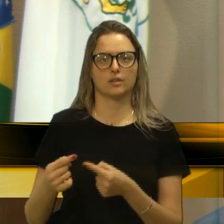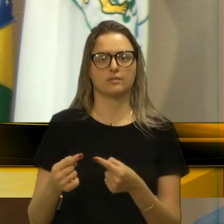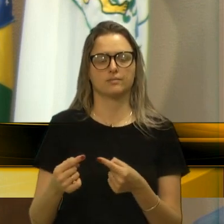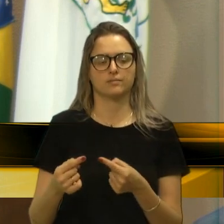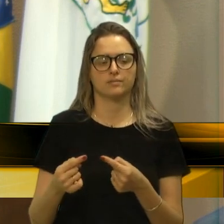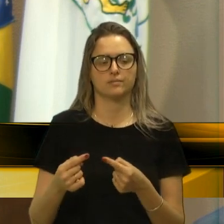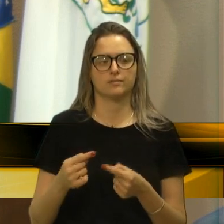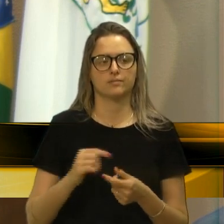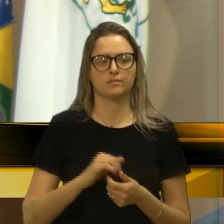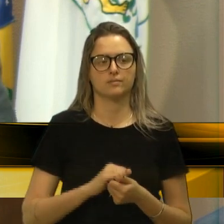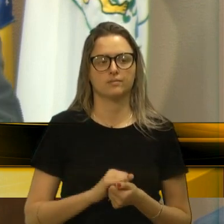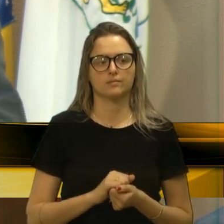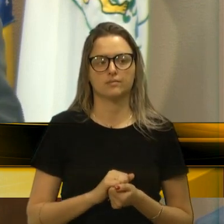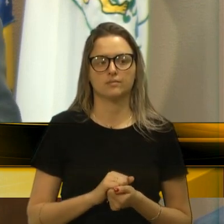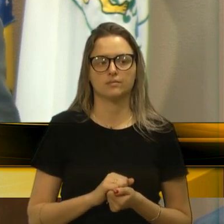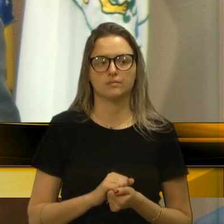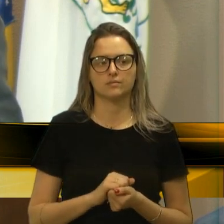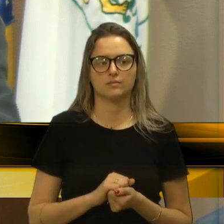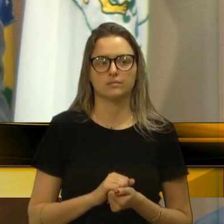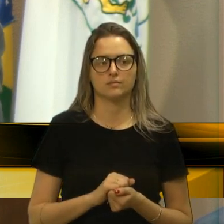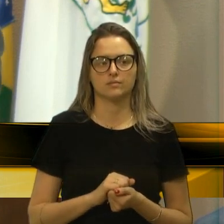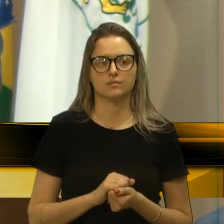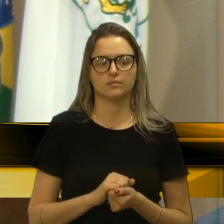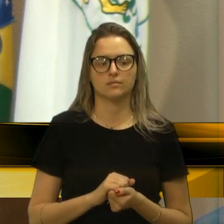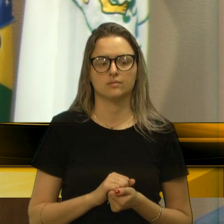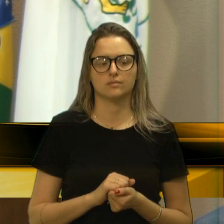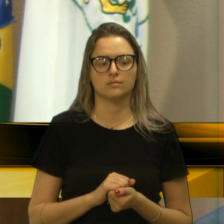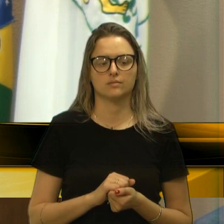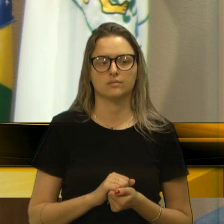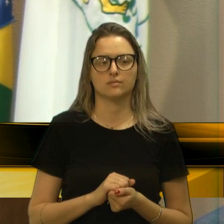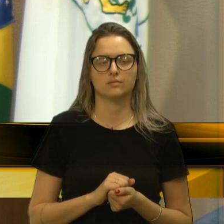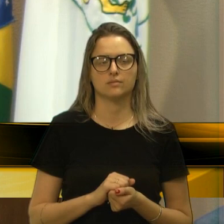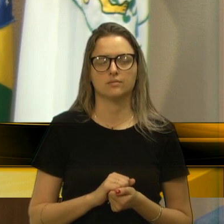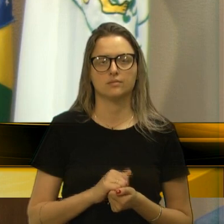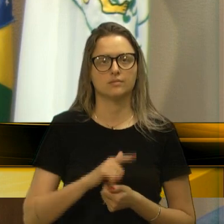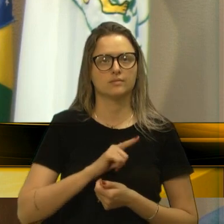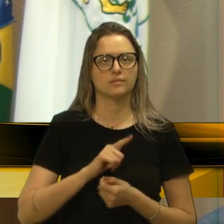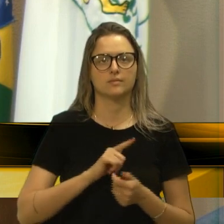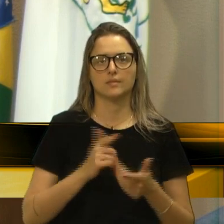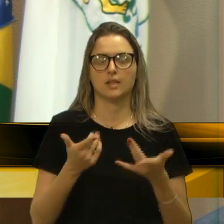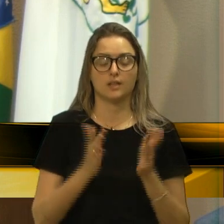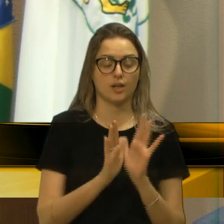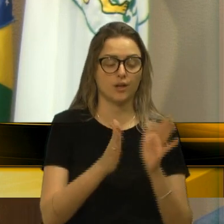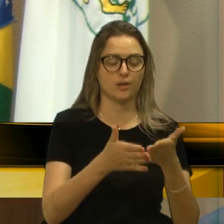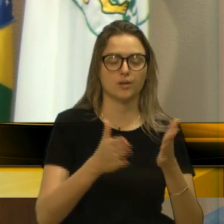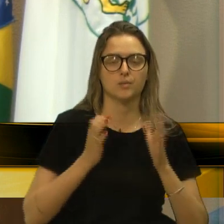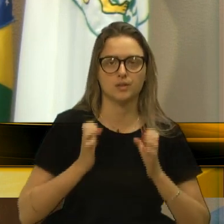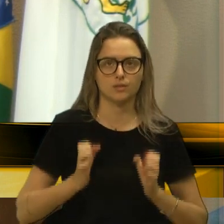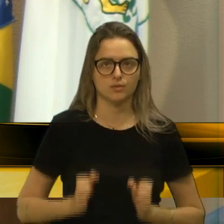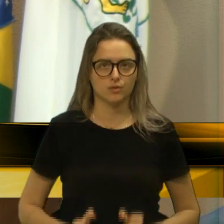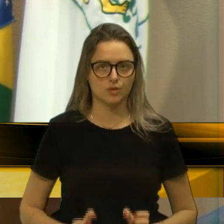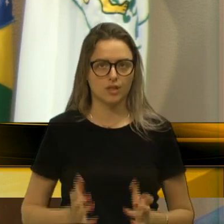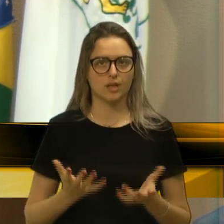contra o outro, porque daí vai ter discussão, vai ter comissão de ética, vai, né?